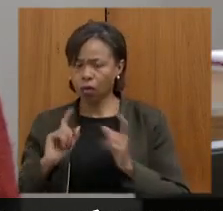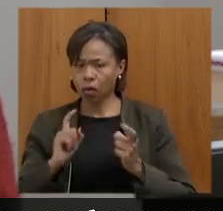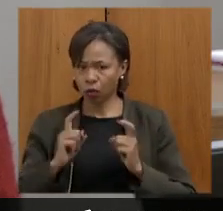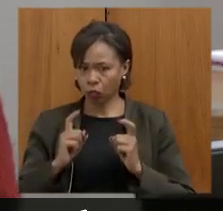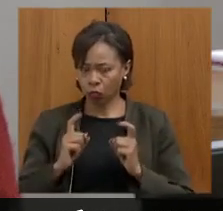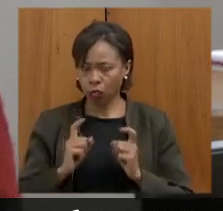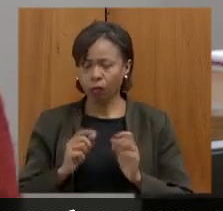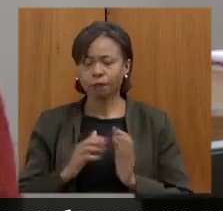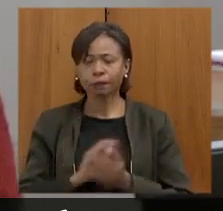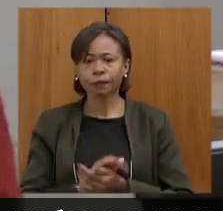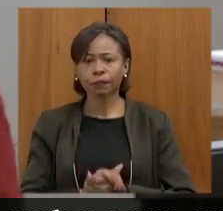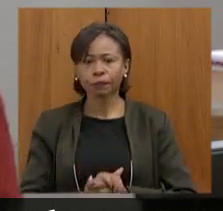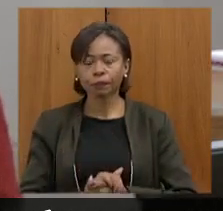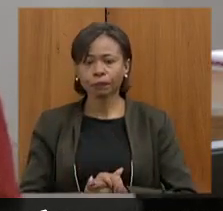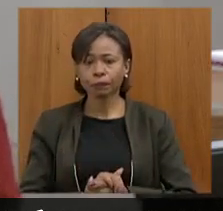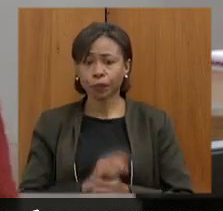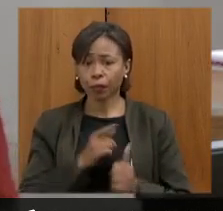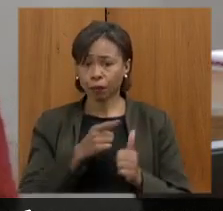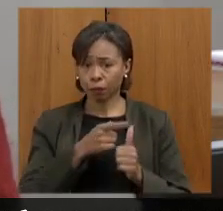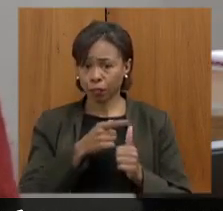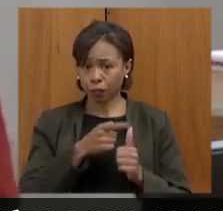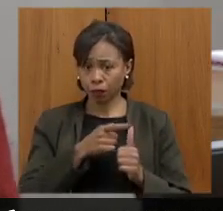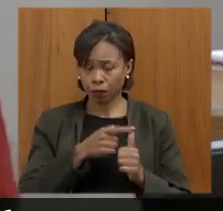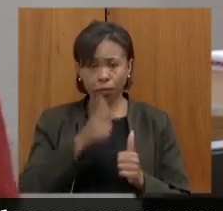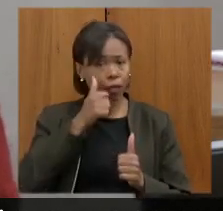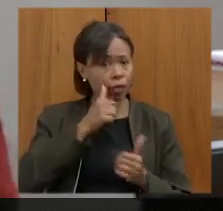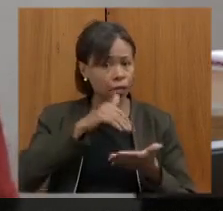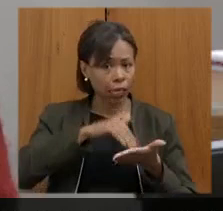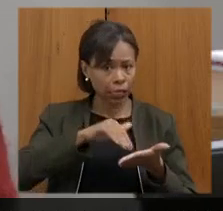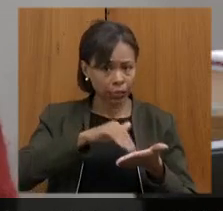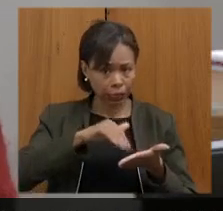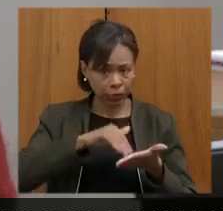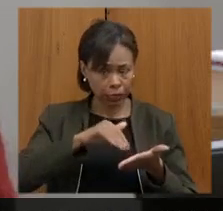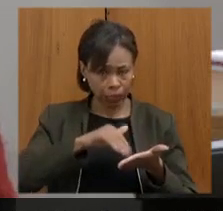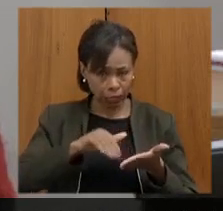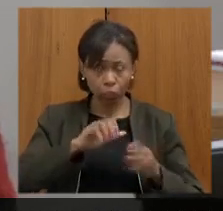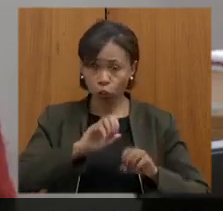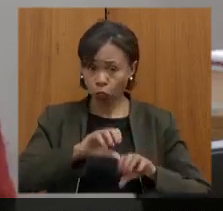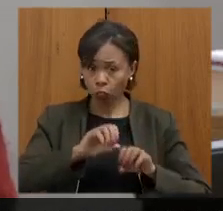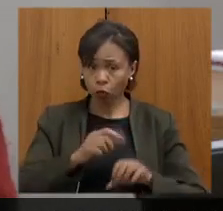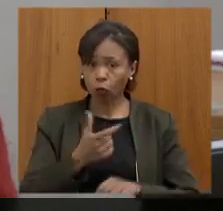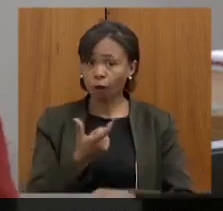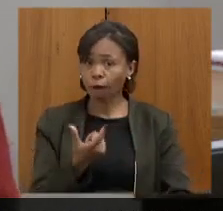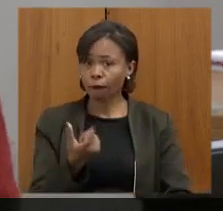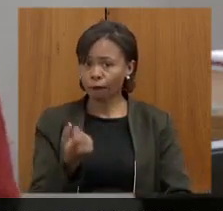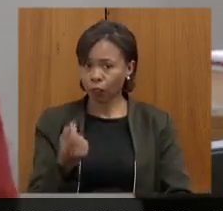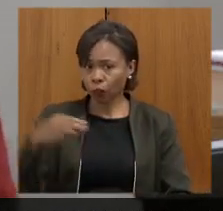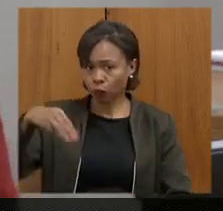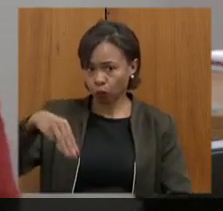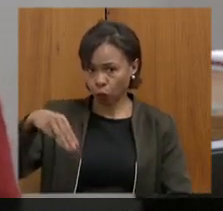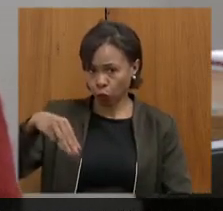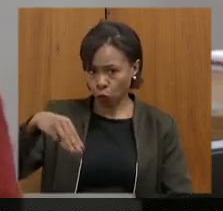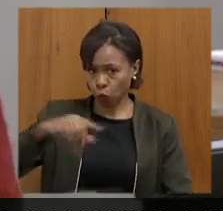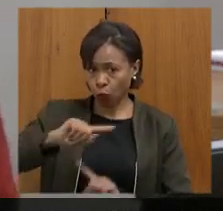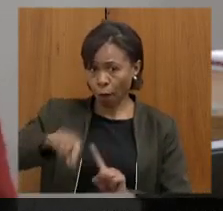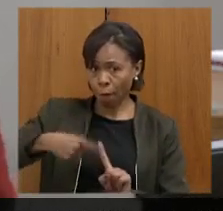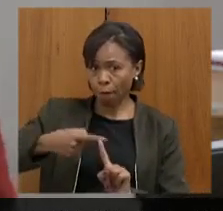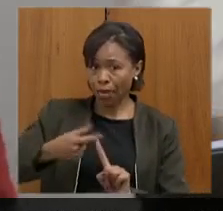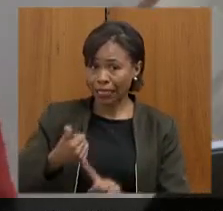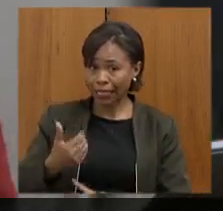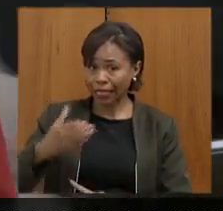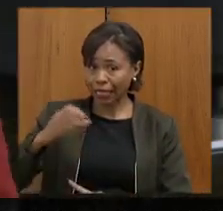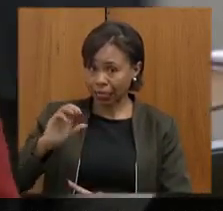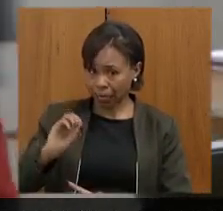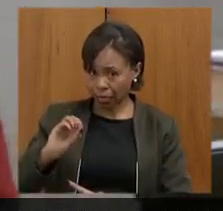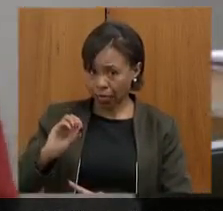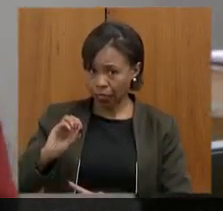Secretária de Estado da Educação, Sra. Júlia Figueiredo Goitacá Santana, terá 20 minutos, prorrogáveis por mais 10, para fazer